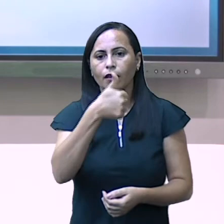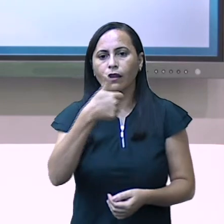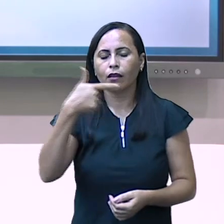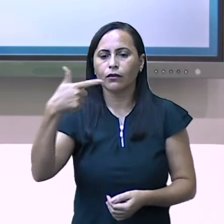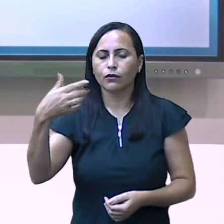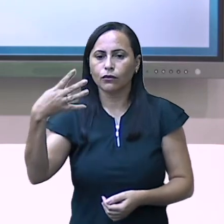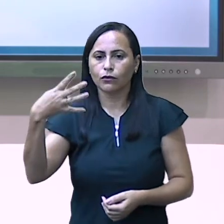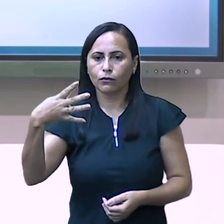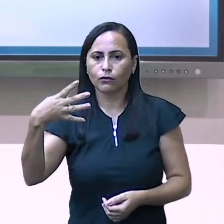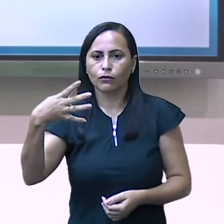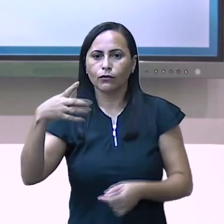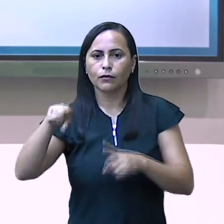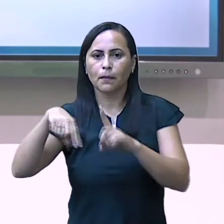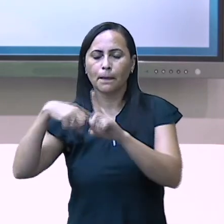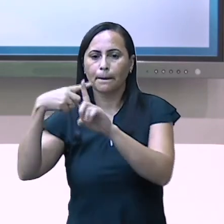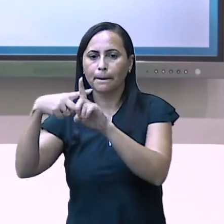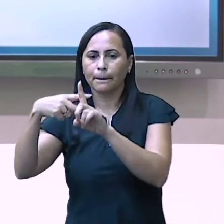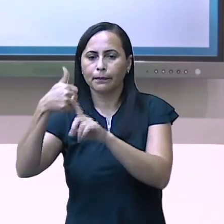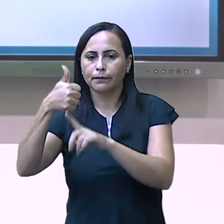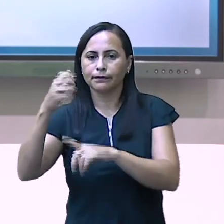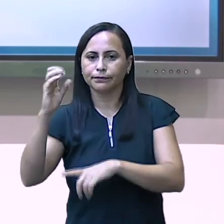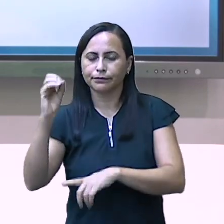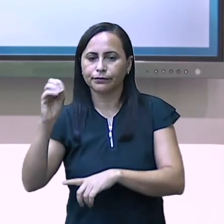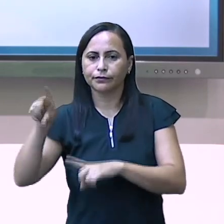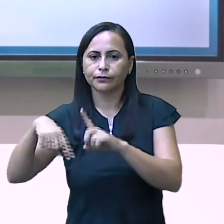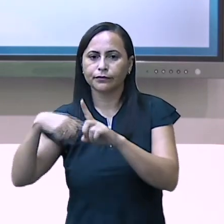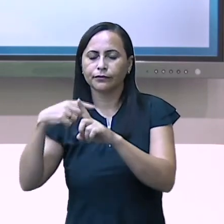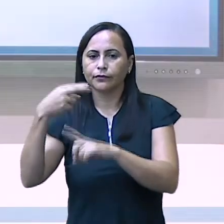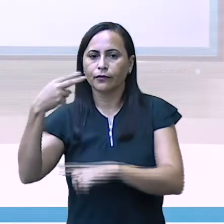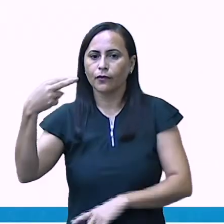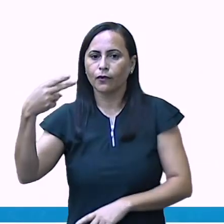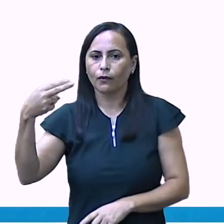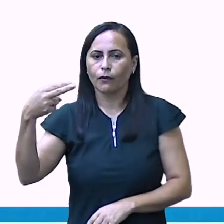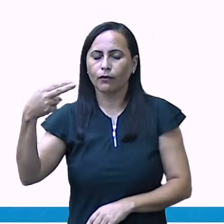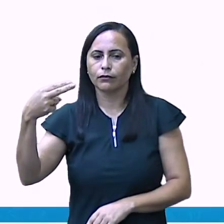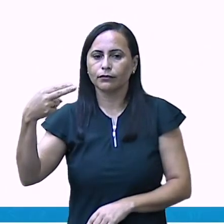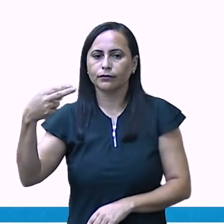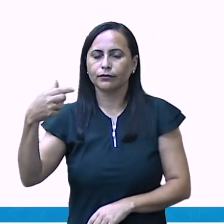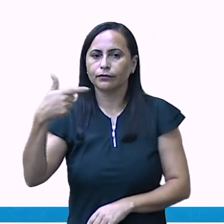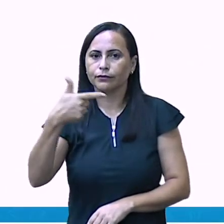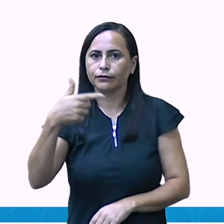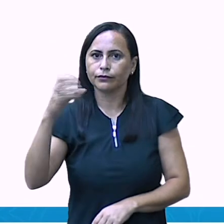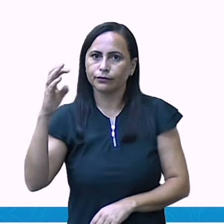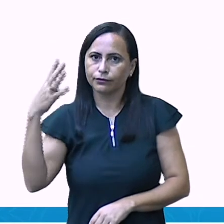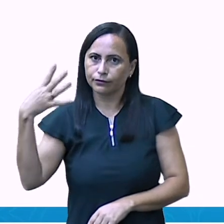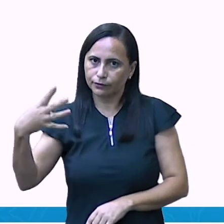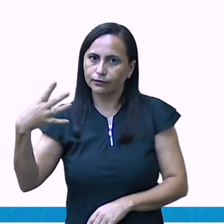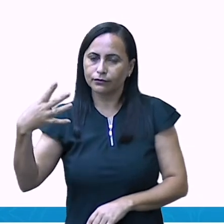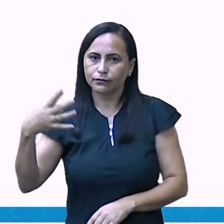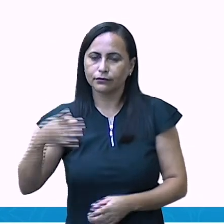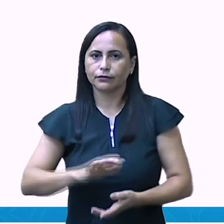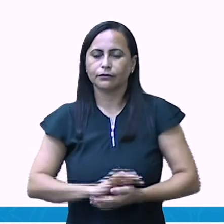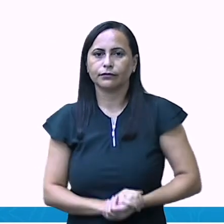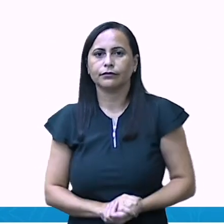Mais dez. Sinal de igualdade. Que é igual a vinte e quatro.